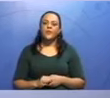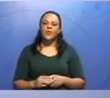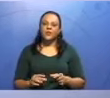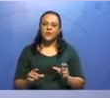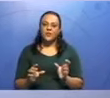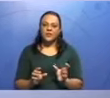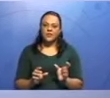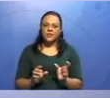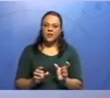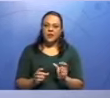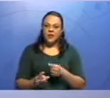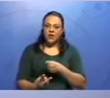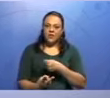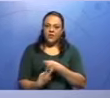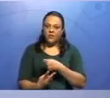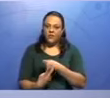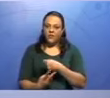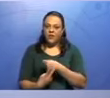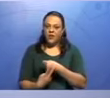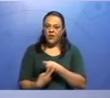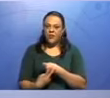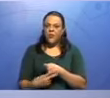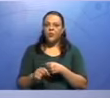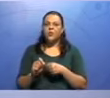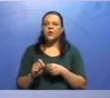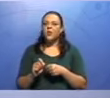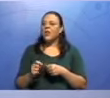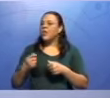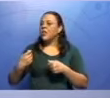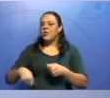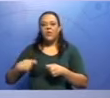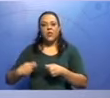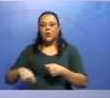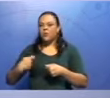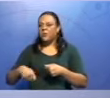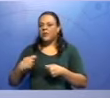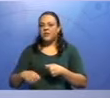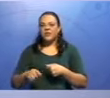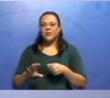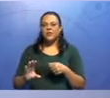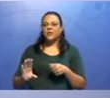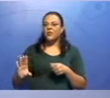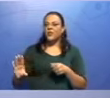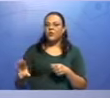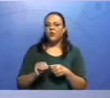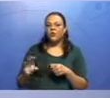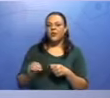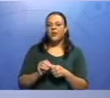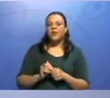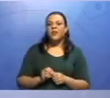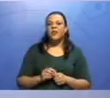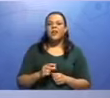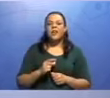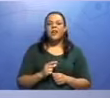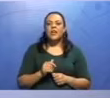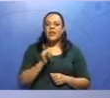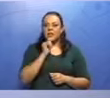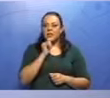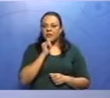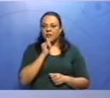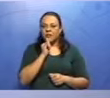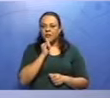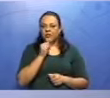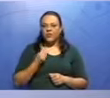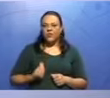intransitivos, eles expressam que tipos de verbos são esses? Verbos com fatos existenciais, então, viver,